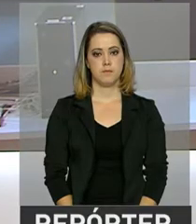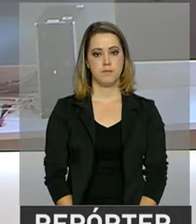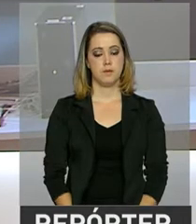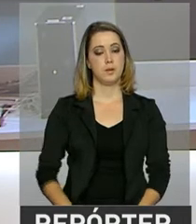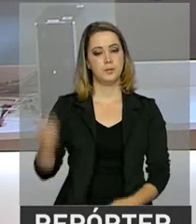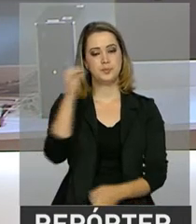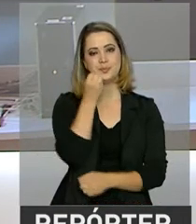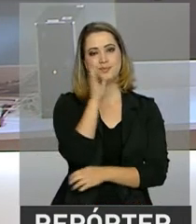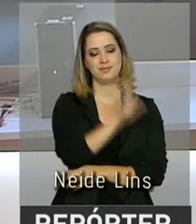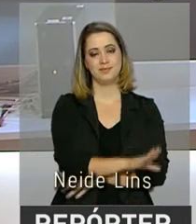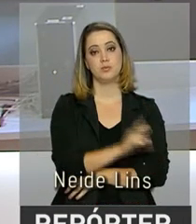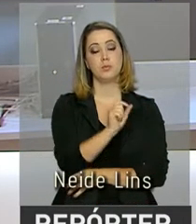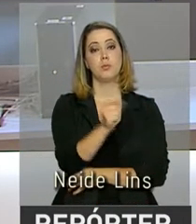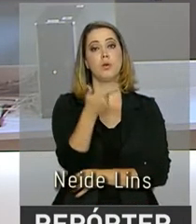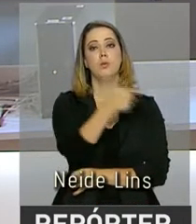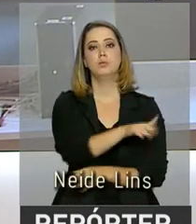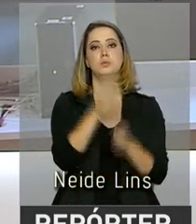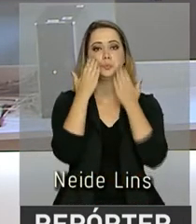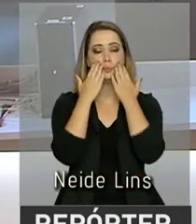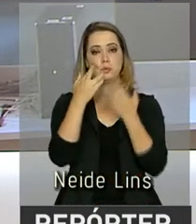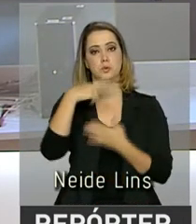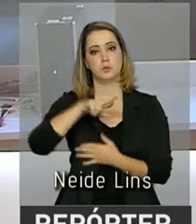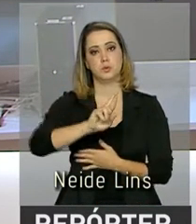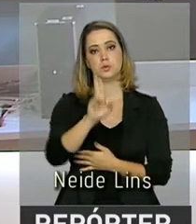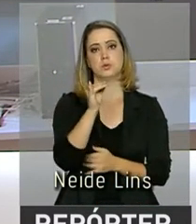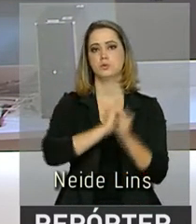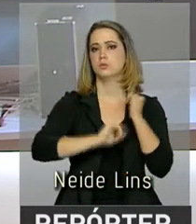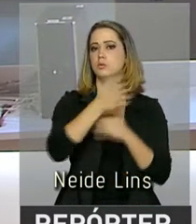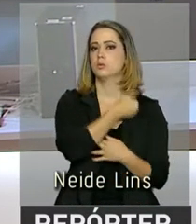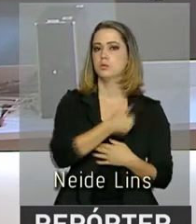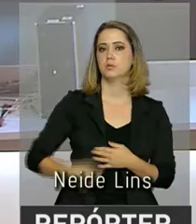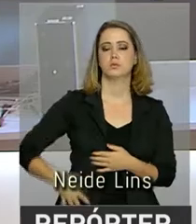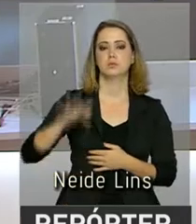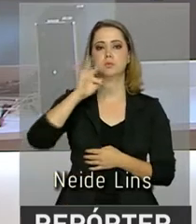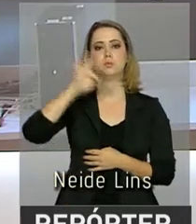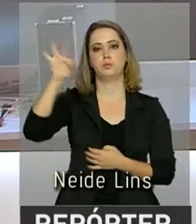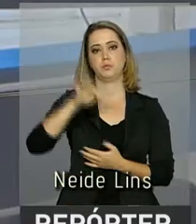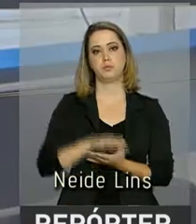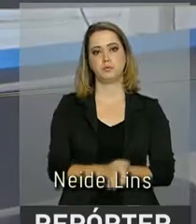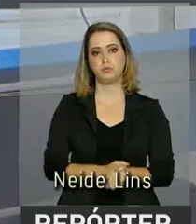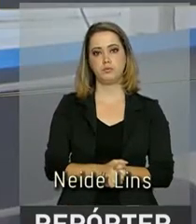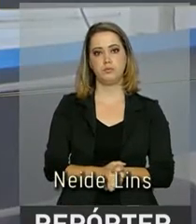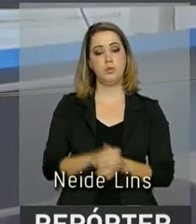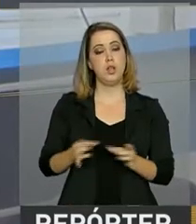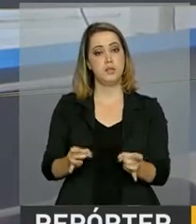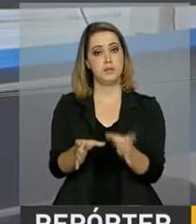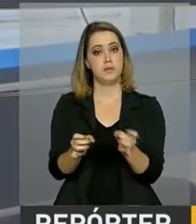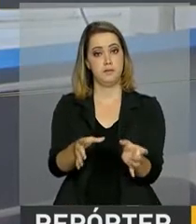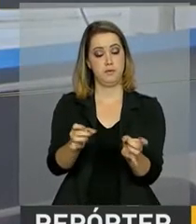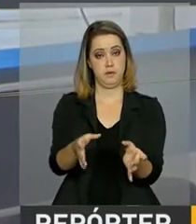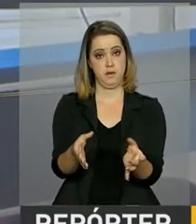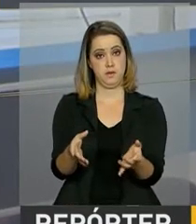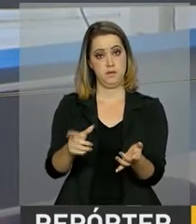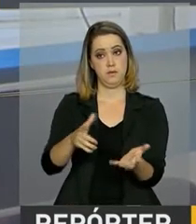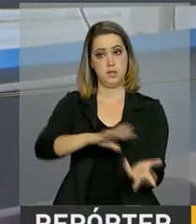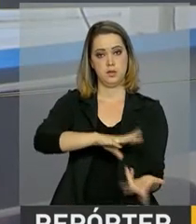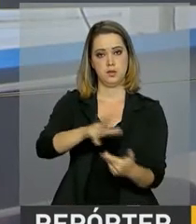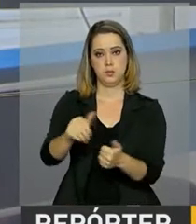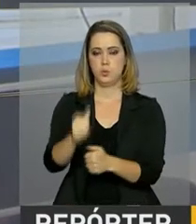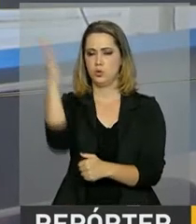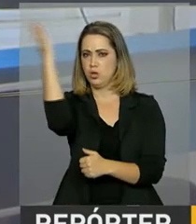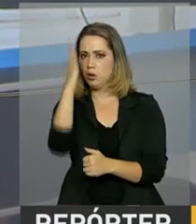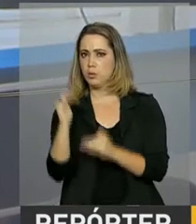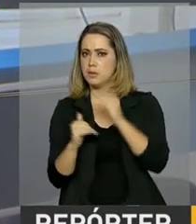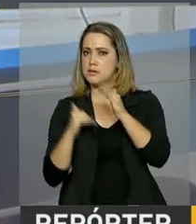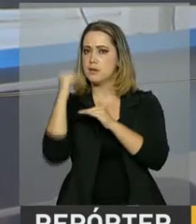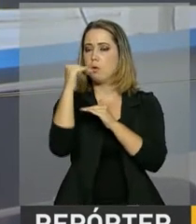Olá, boa tarde. No ar o repórter NBR com as notícias do governo federal. As exportações brasileiras cresceram